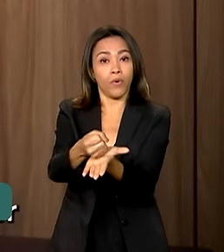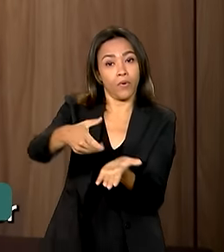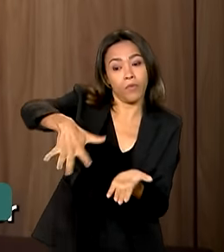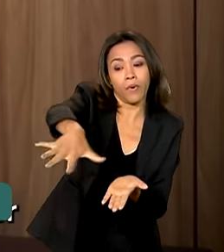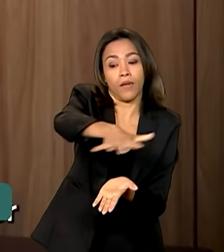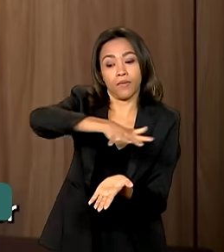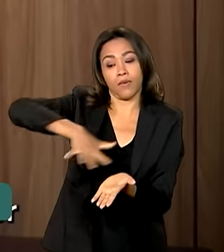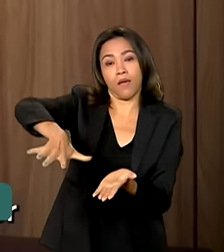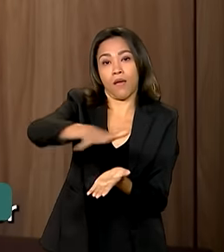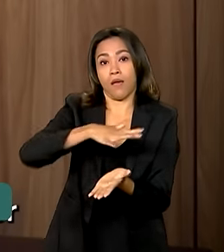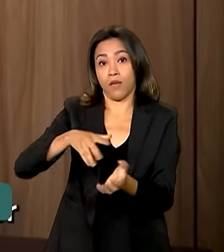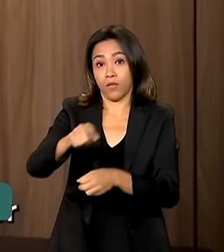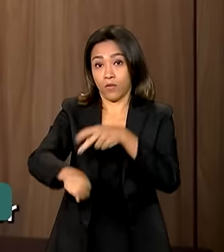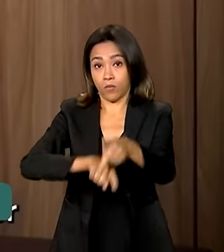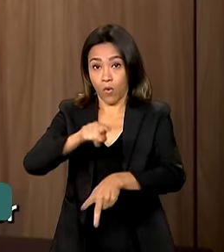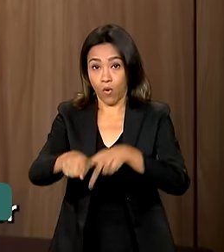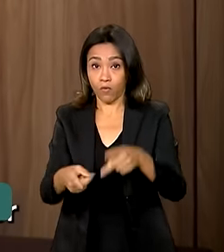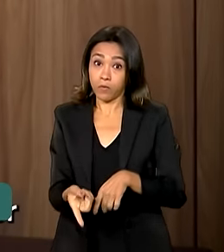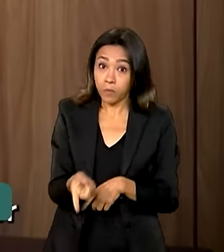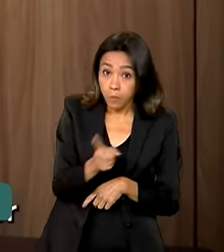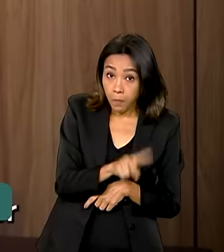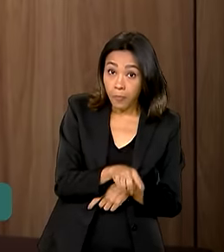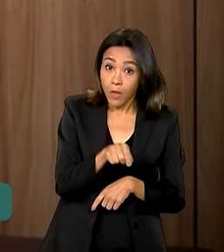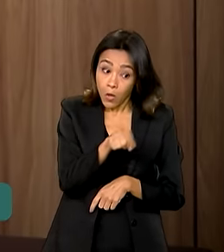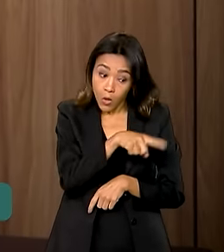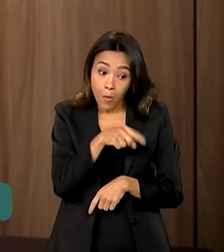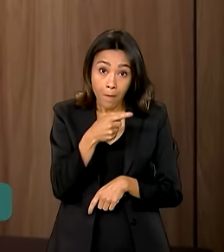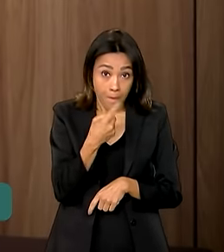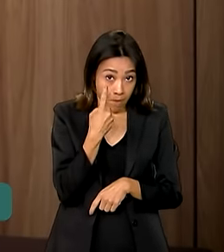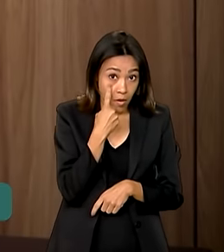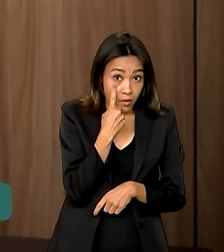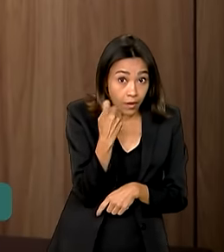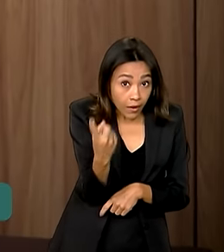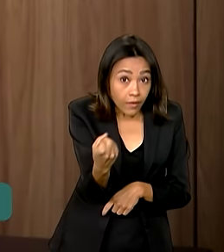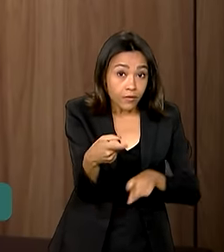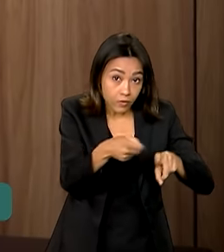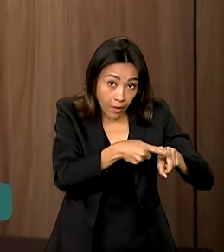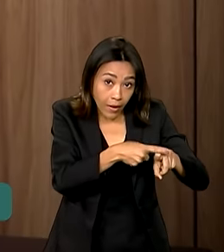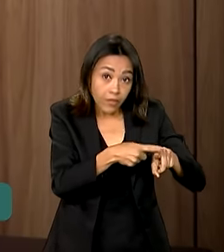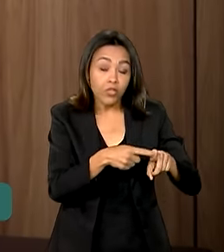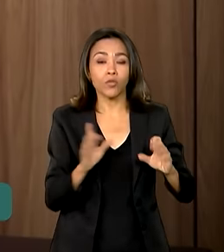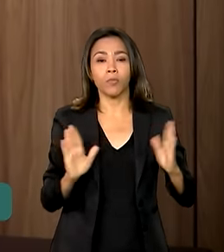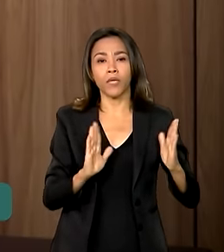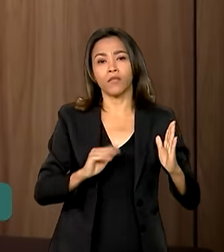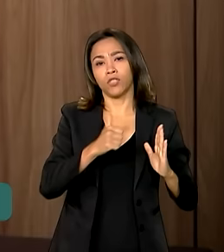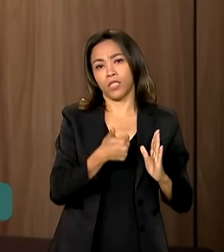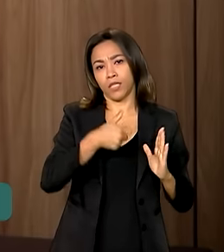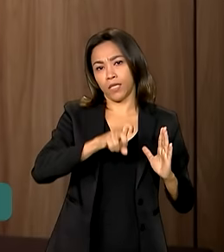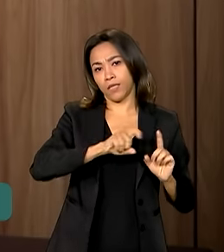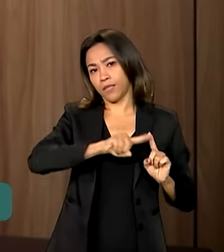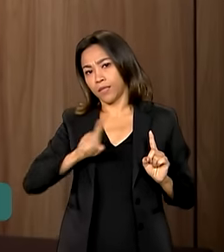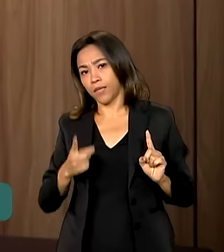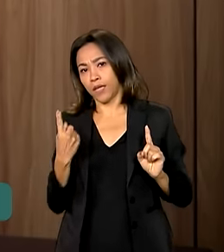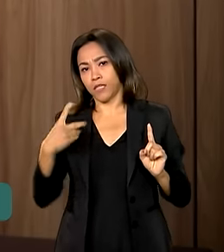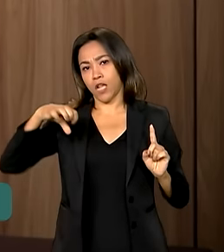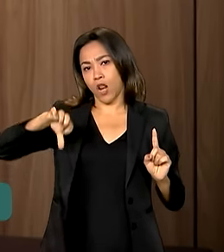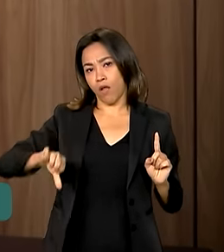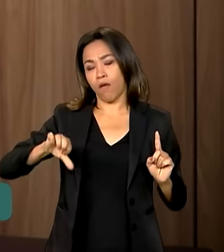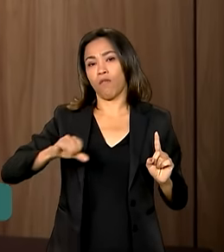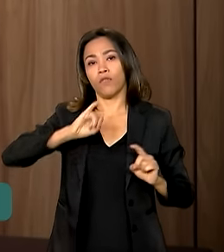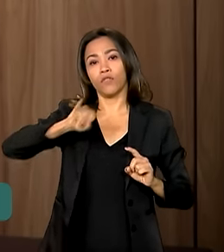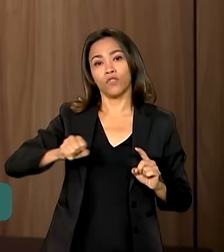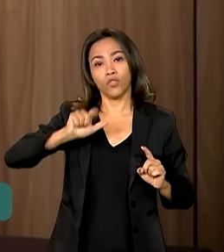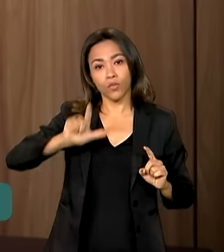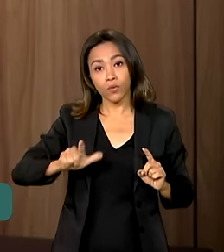Os médicos interessados podem se inscrever, de 15 a 19 de julho. As informações